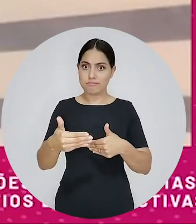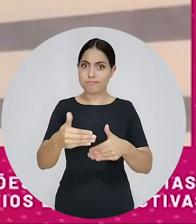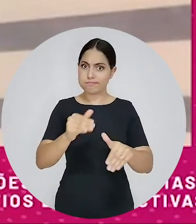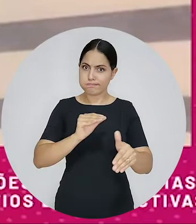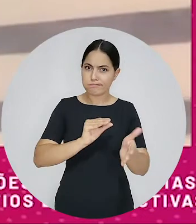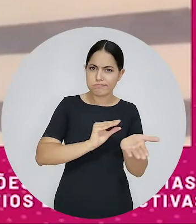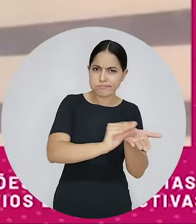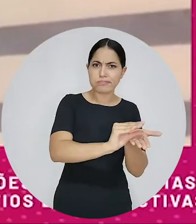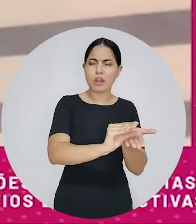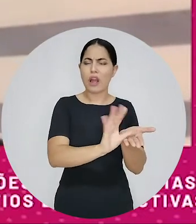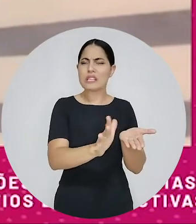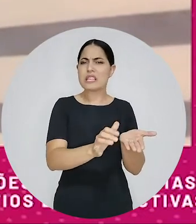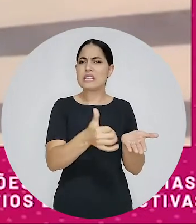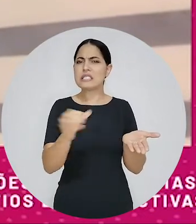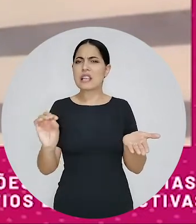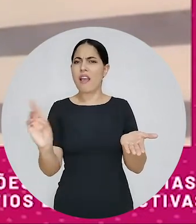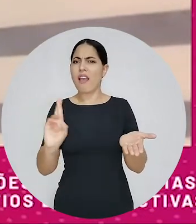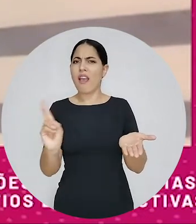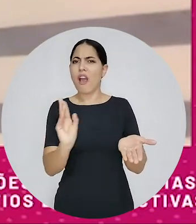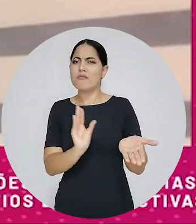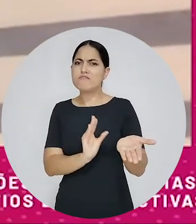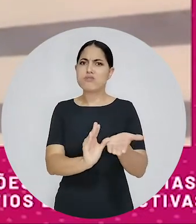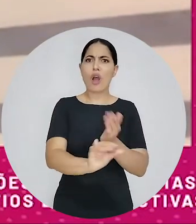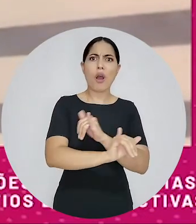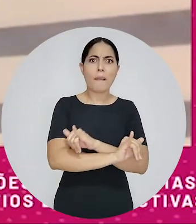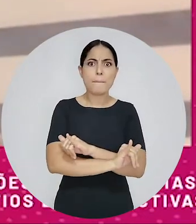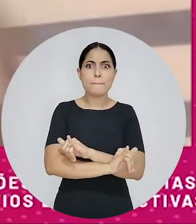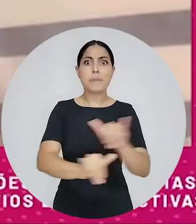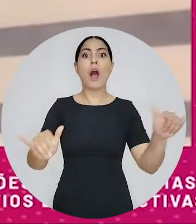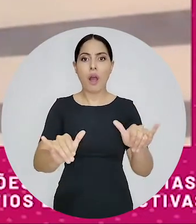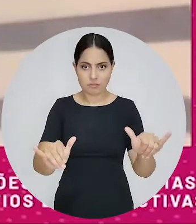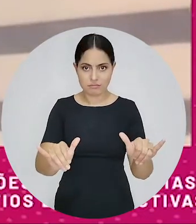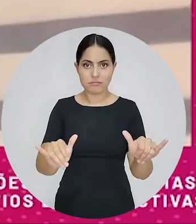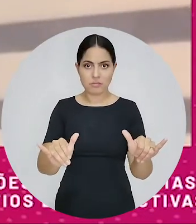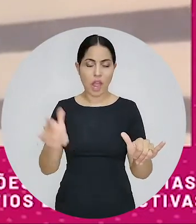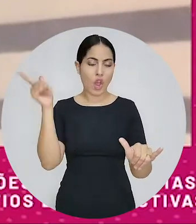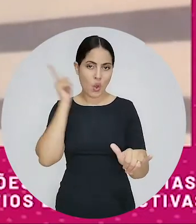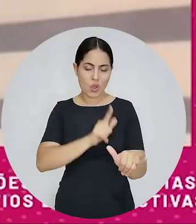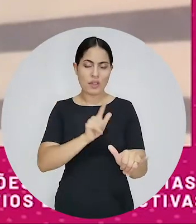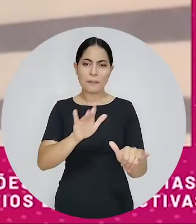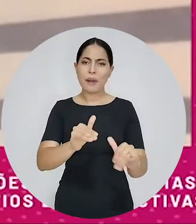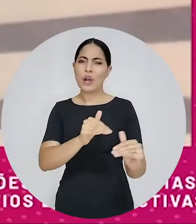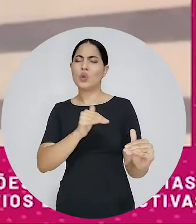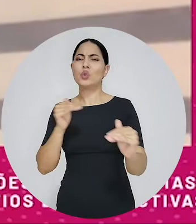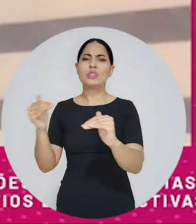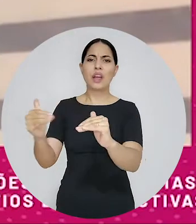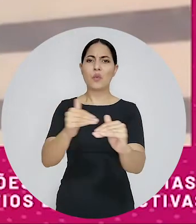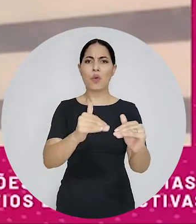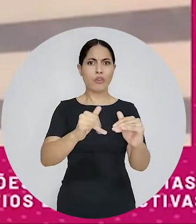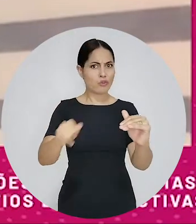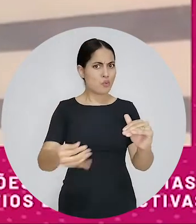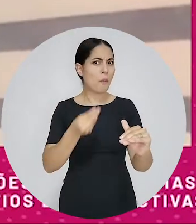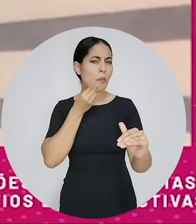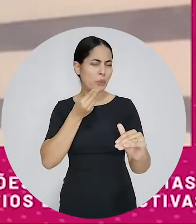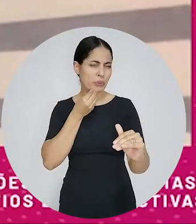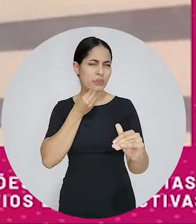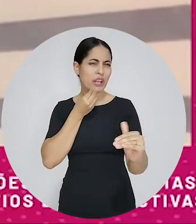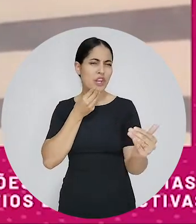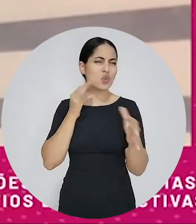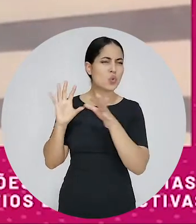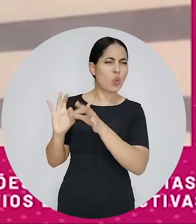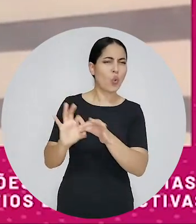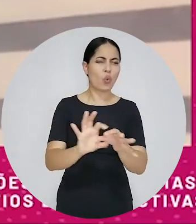legislação eleitoral, que, às vezes, com R$100, você consegue chegar a uma audiência muito maior. Então, do ponto de vista da igualdade de